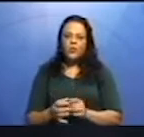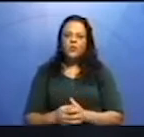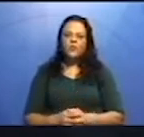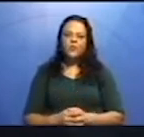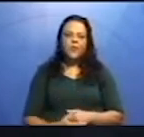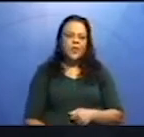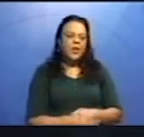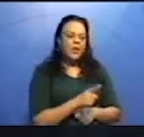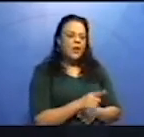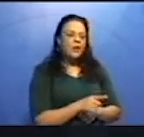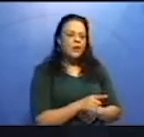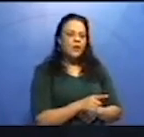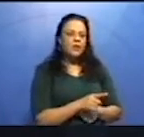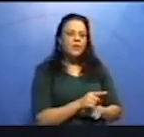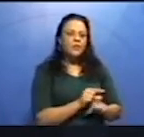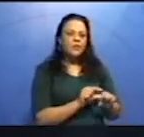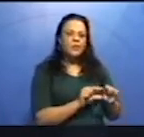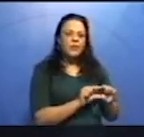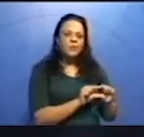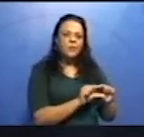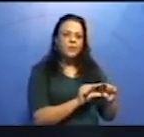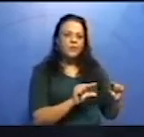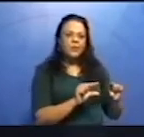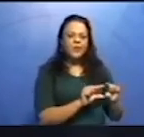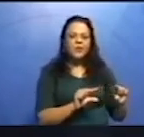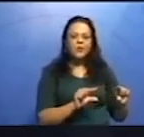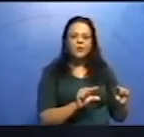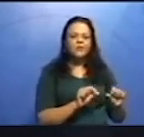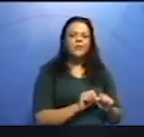oração que é Camilo pegou-lhe nas mãos,